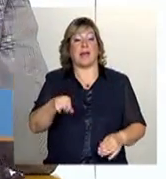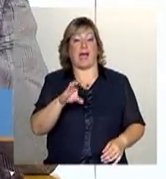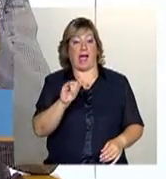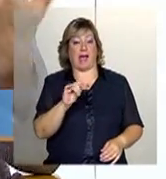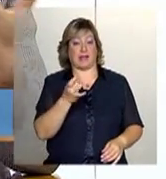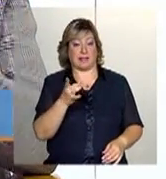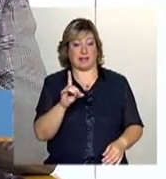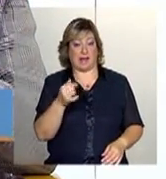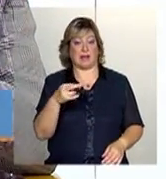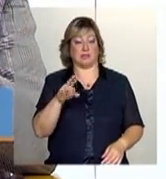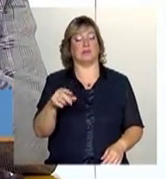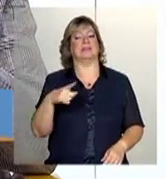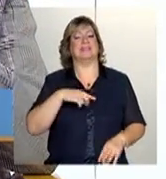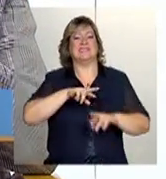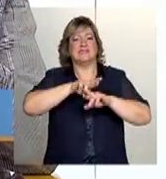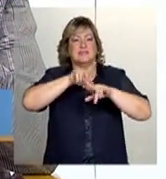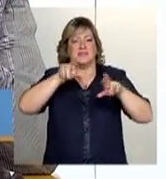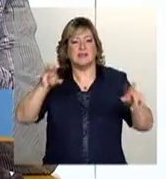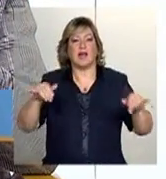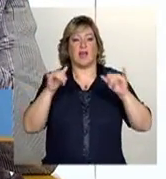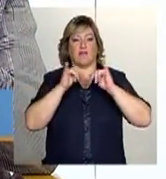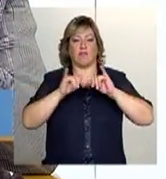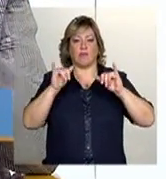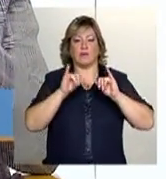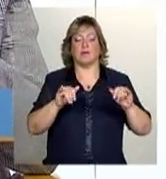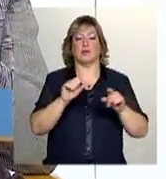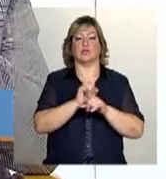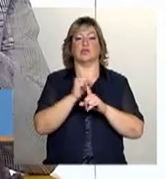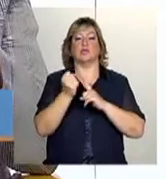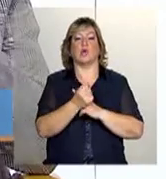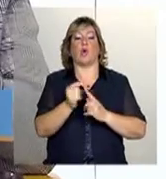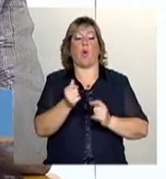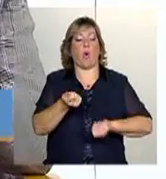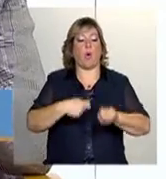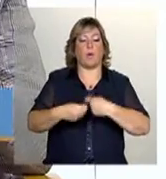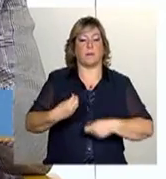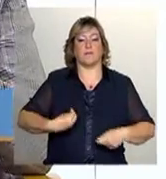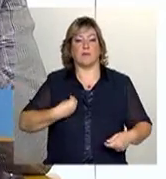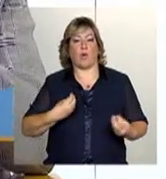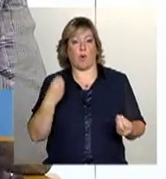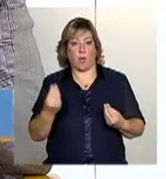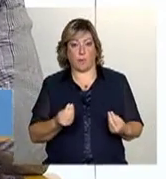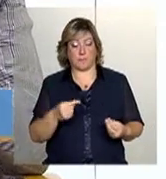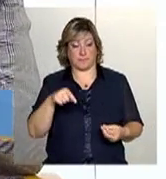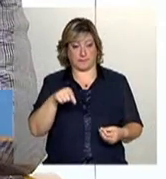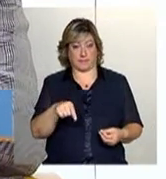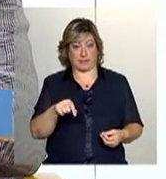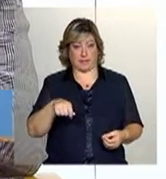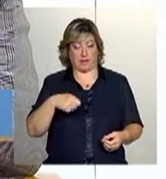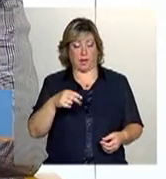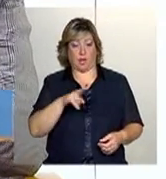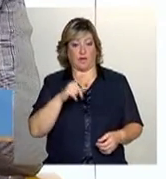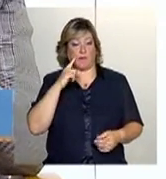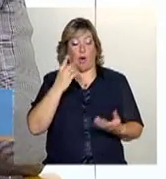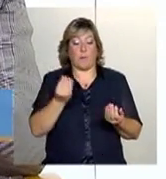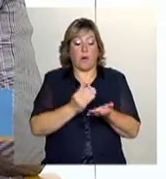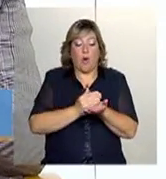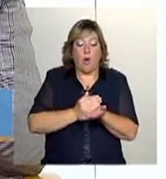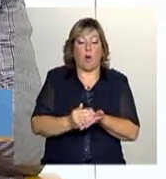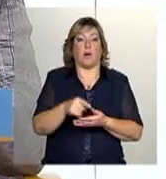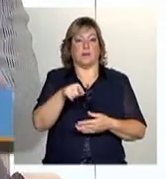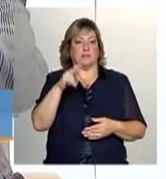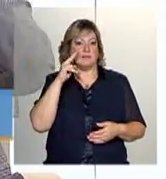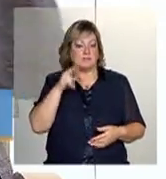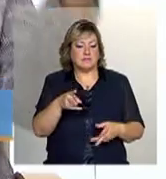traz uma série de informações socioeconômicas dessas famílias. Então, gente consegue puxar por essa, o que a gente chama de chave de entrada, a gente